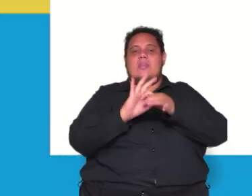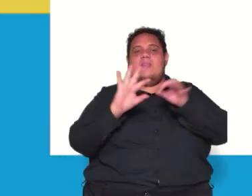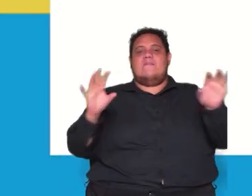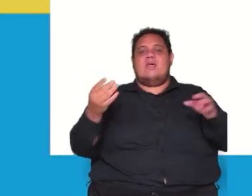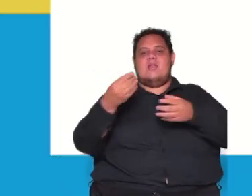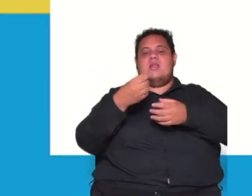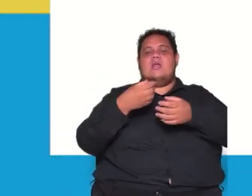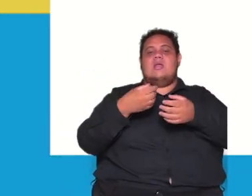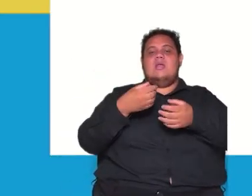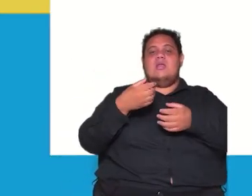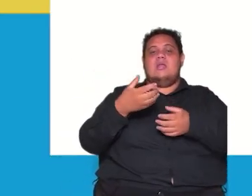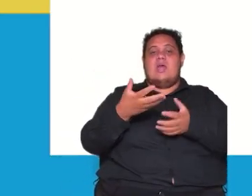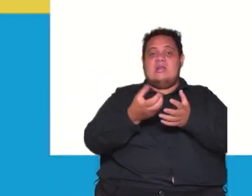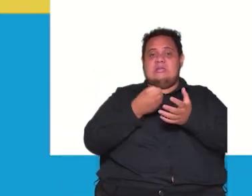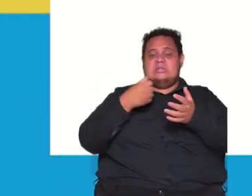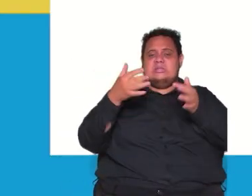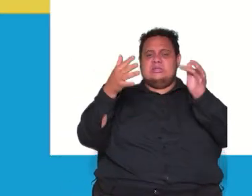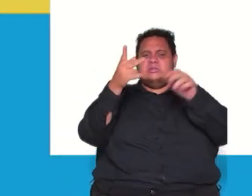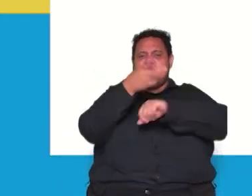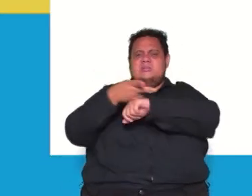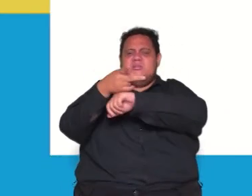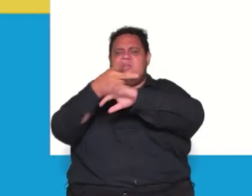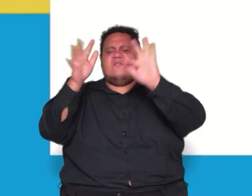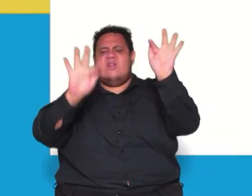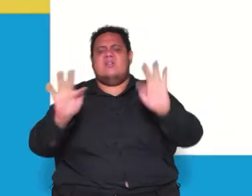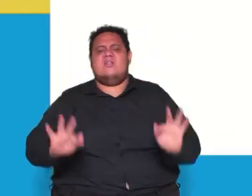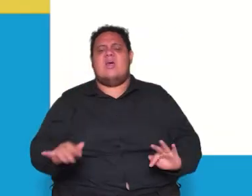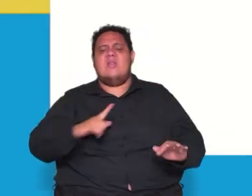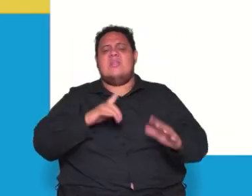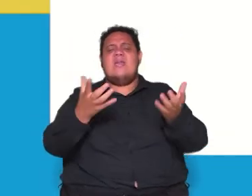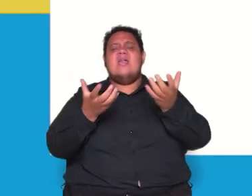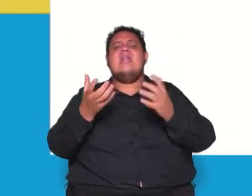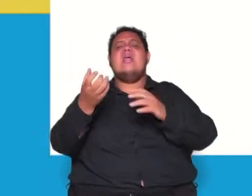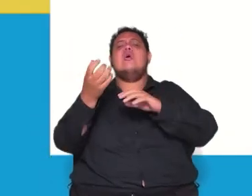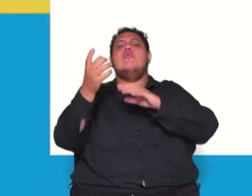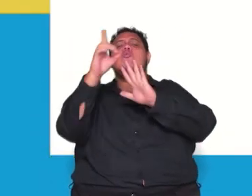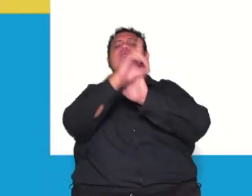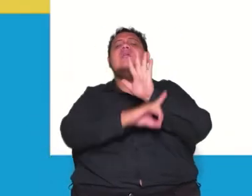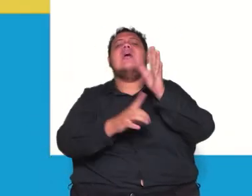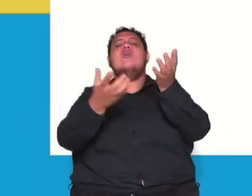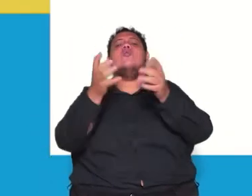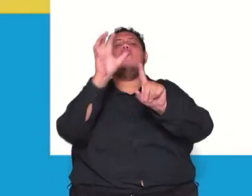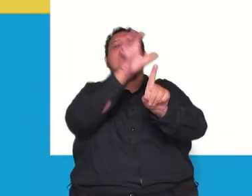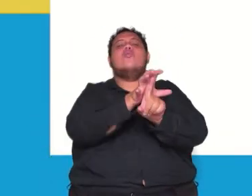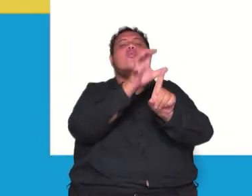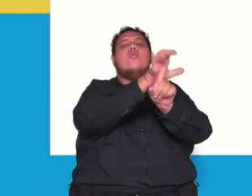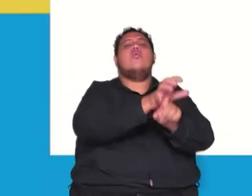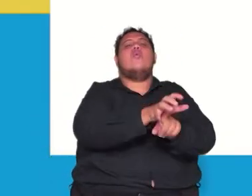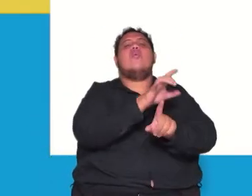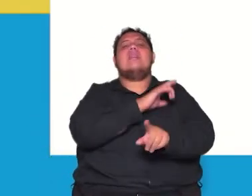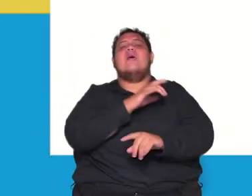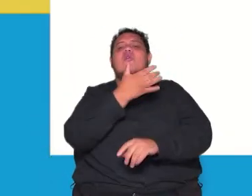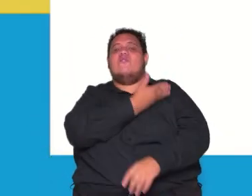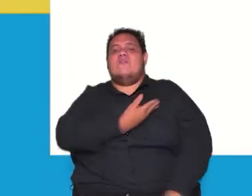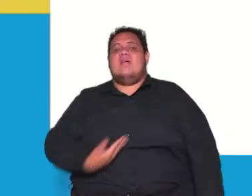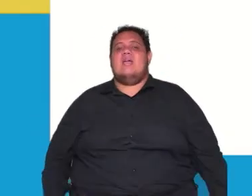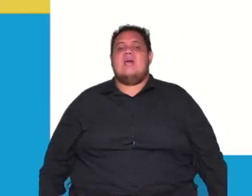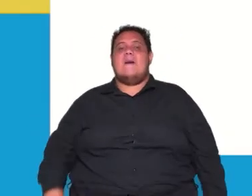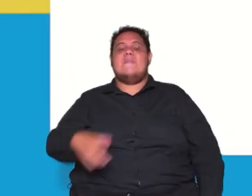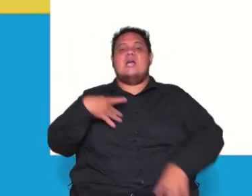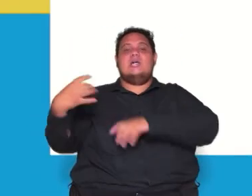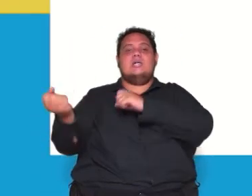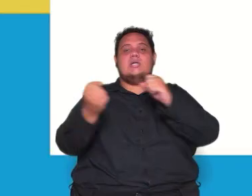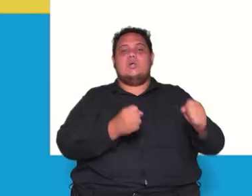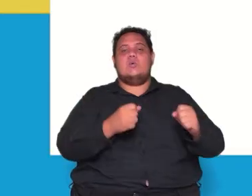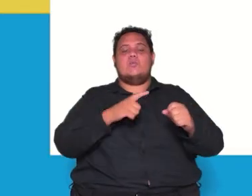e a busca da felicidade para segurar esses direitos entre os homens se institui governos que derivam seus justos poderes